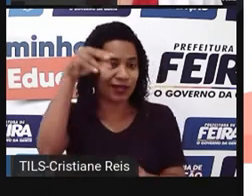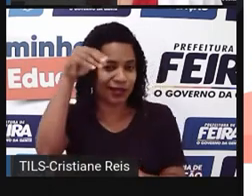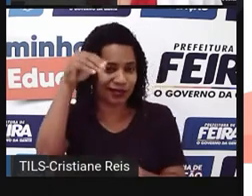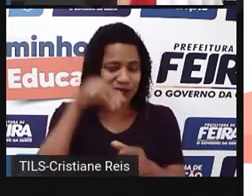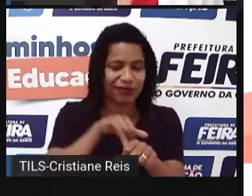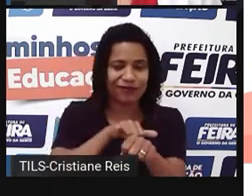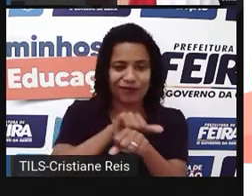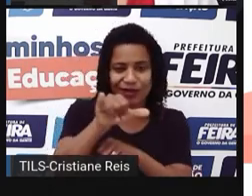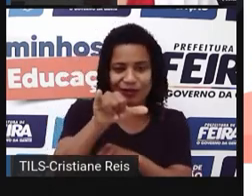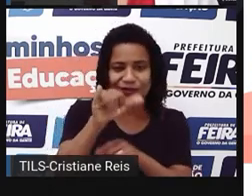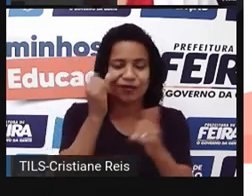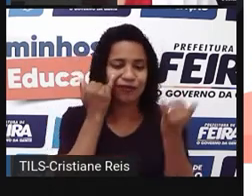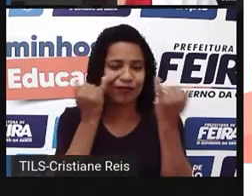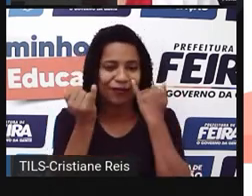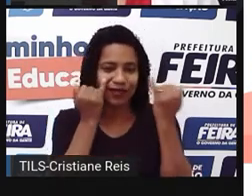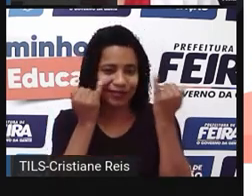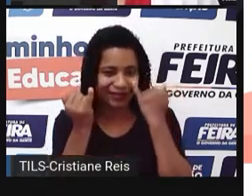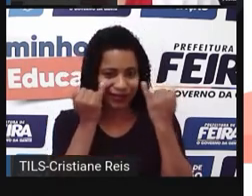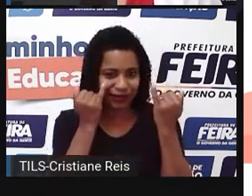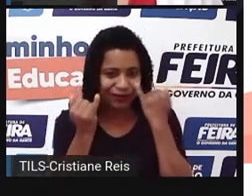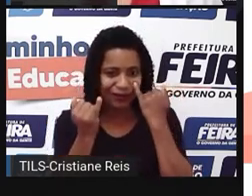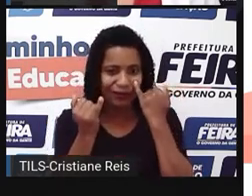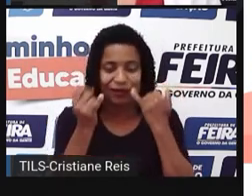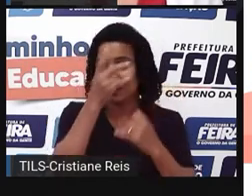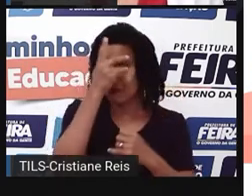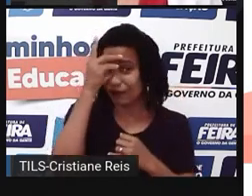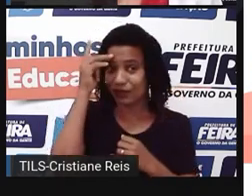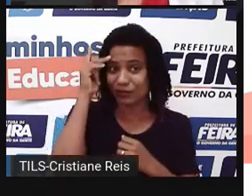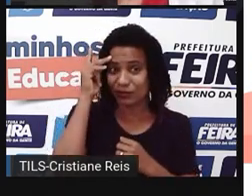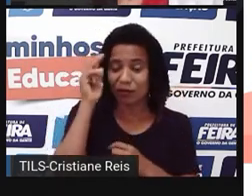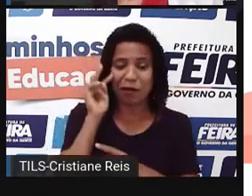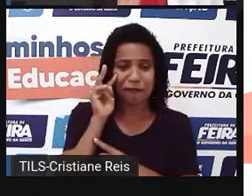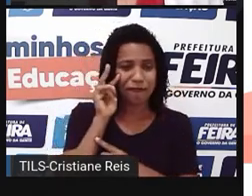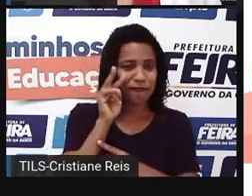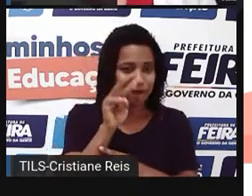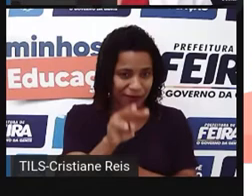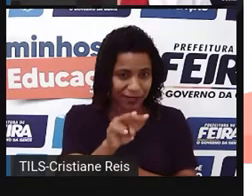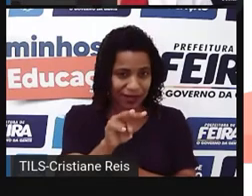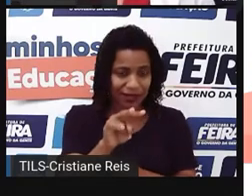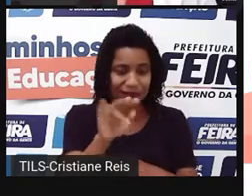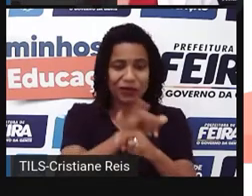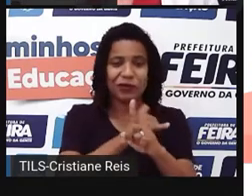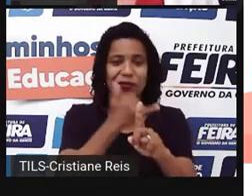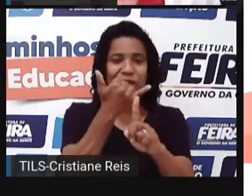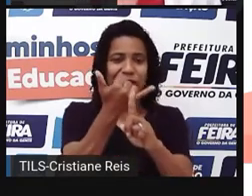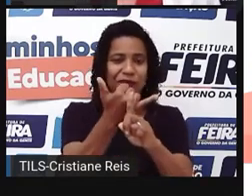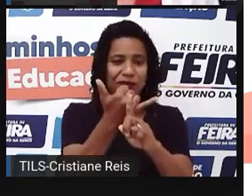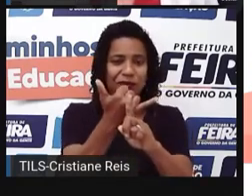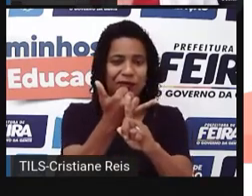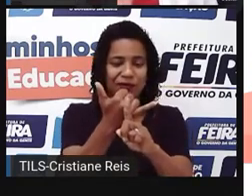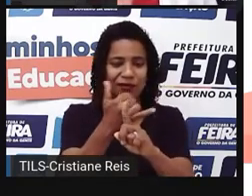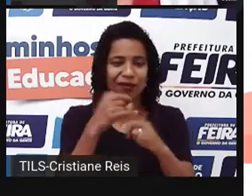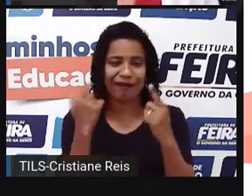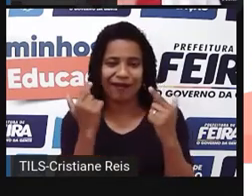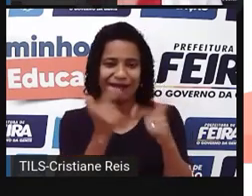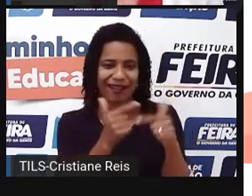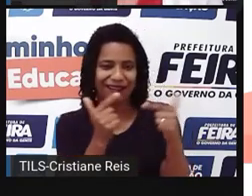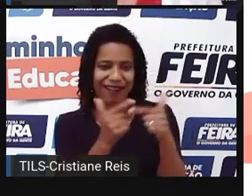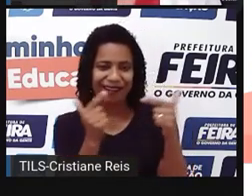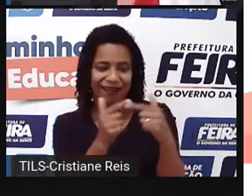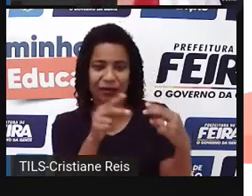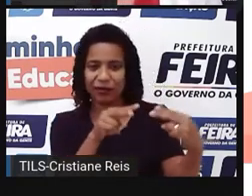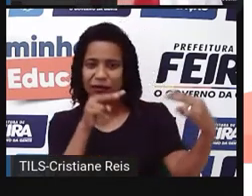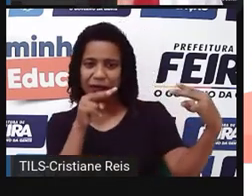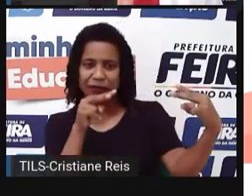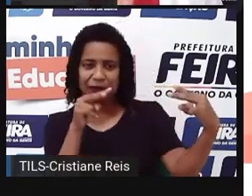abstenders, que são aquelas pessoas que veem alguém praticar o cyberbullying, mas se omitem diante do